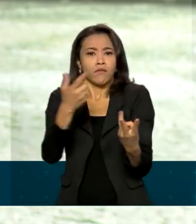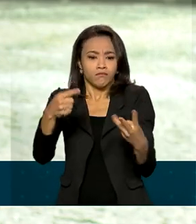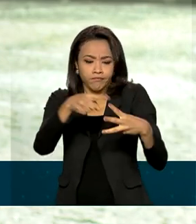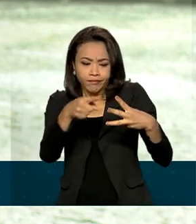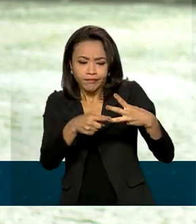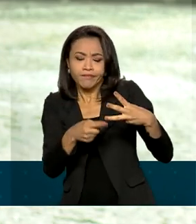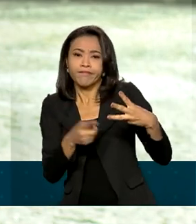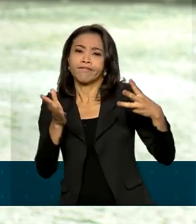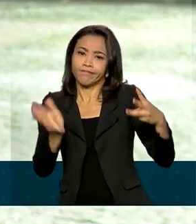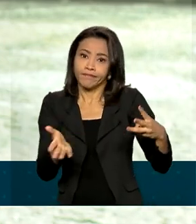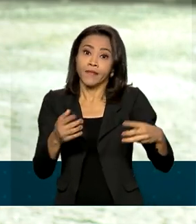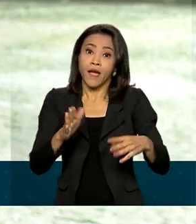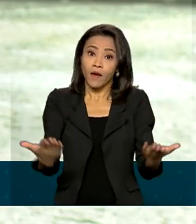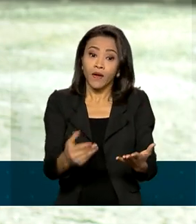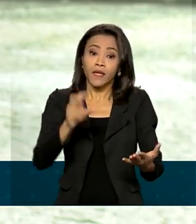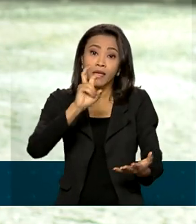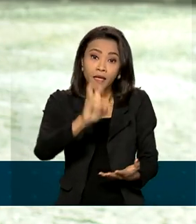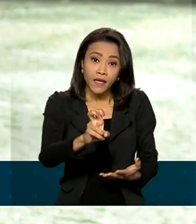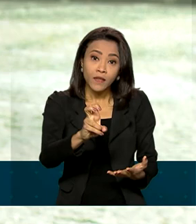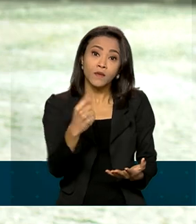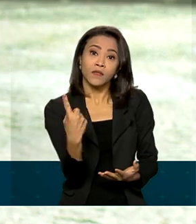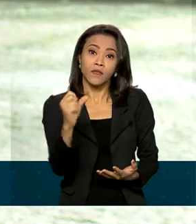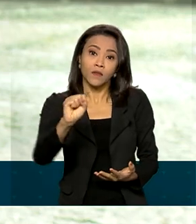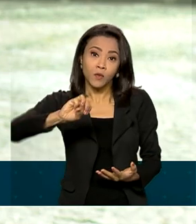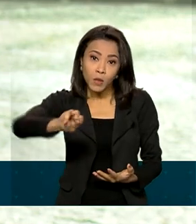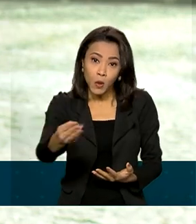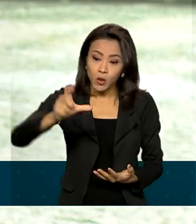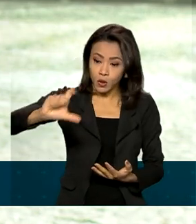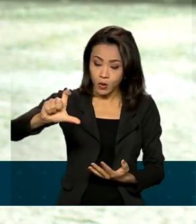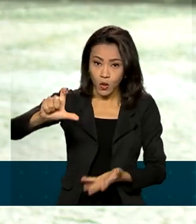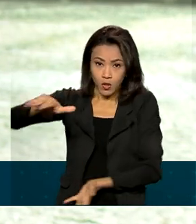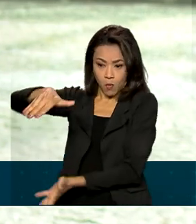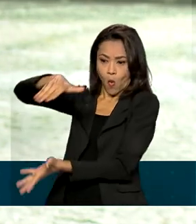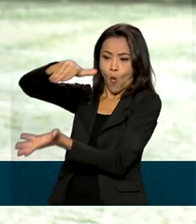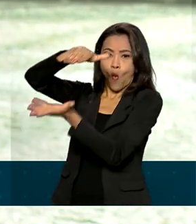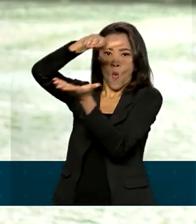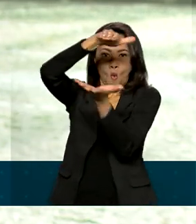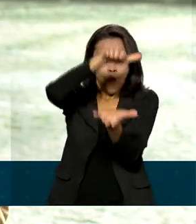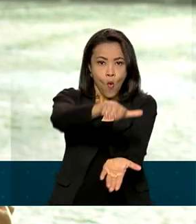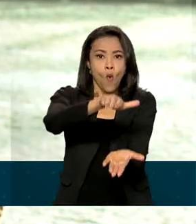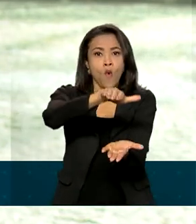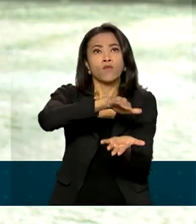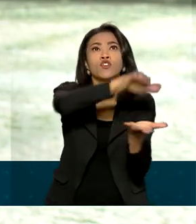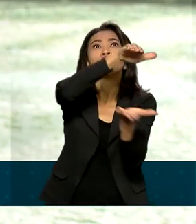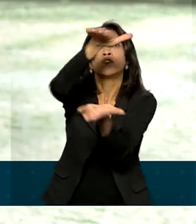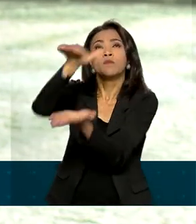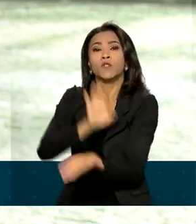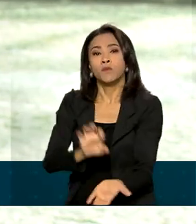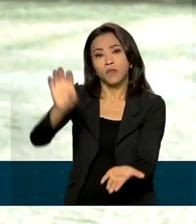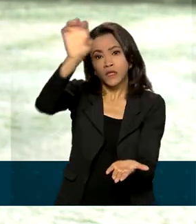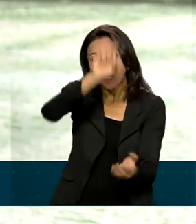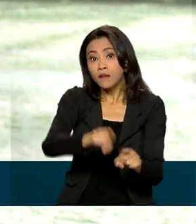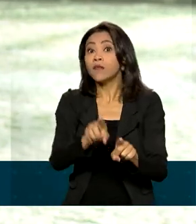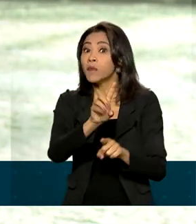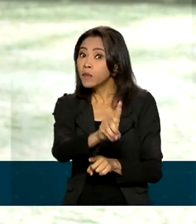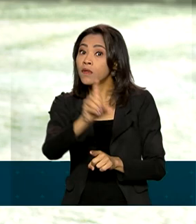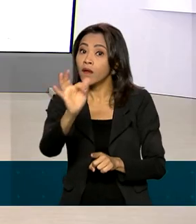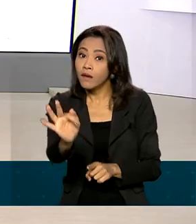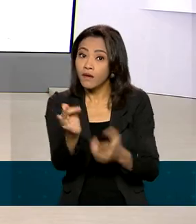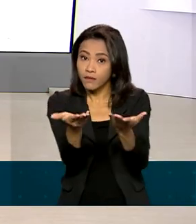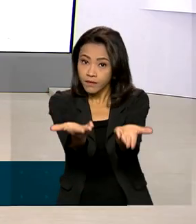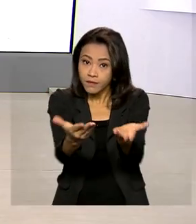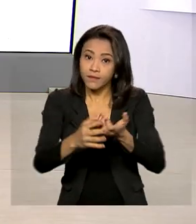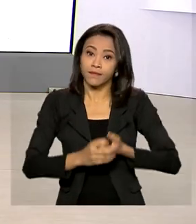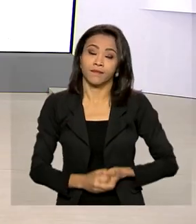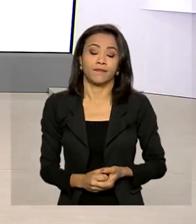518 milhões de doses da vacina já foram enviadas para os estados e também para o Distrito Federal. Mara, volto com